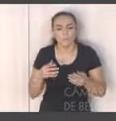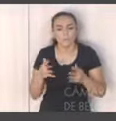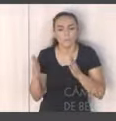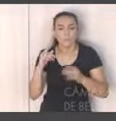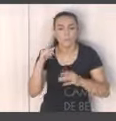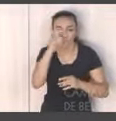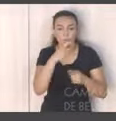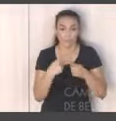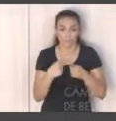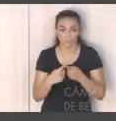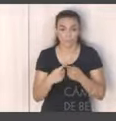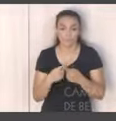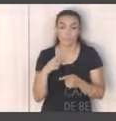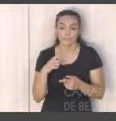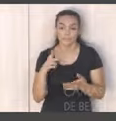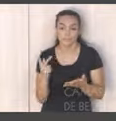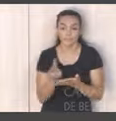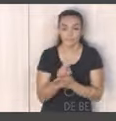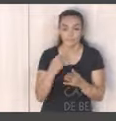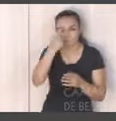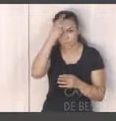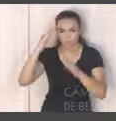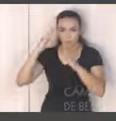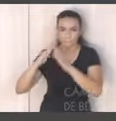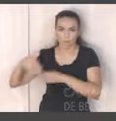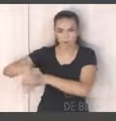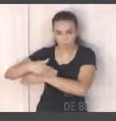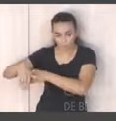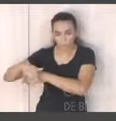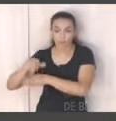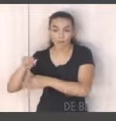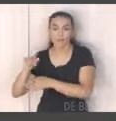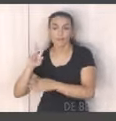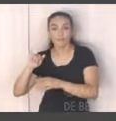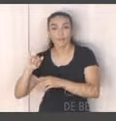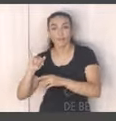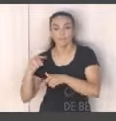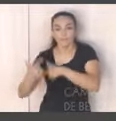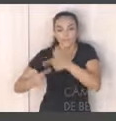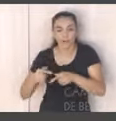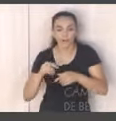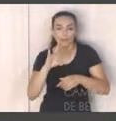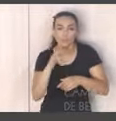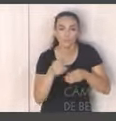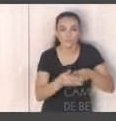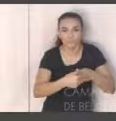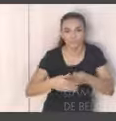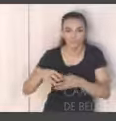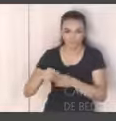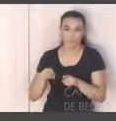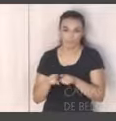Com a questão do morador de rua eles potencialmente viraram catadores está certo? E eles são